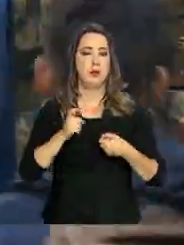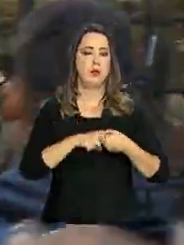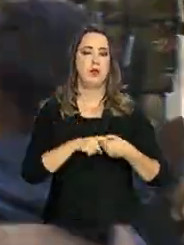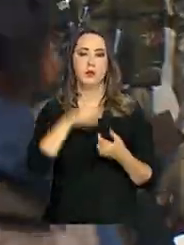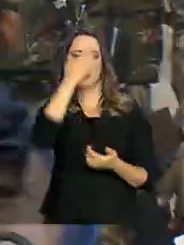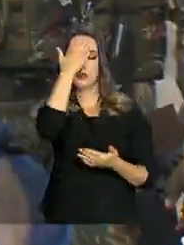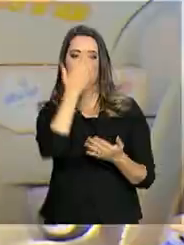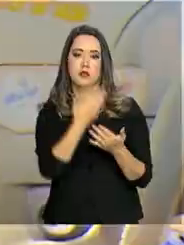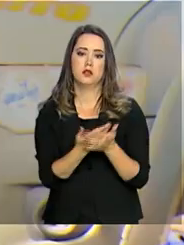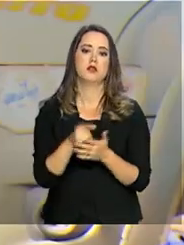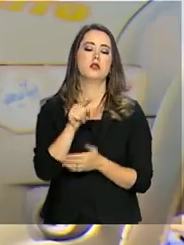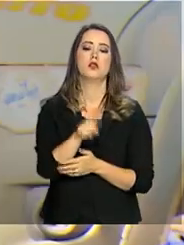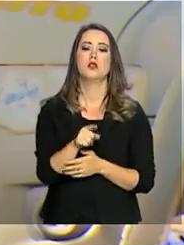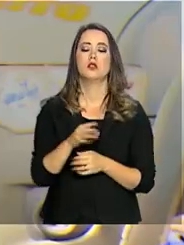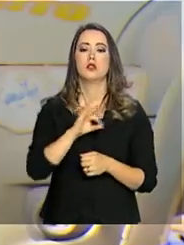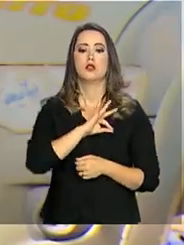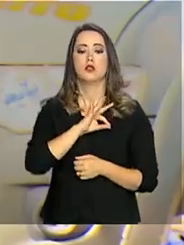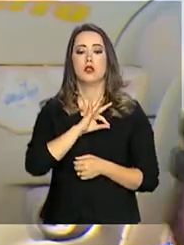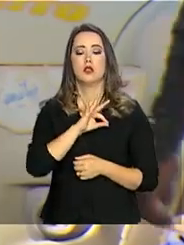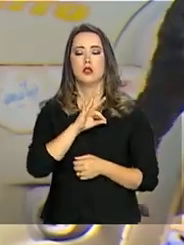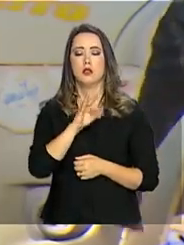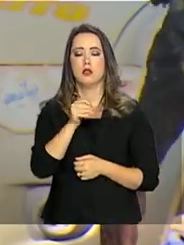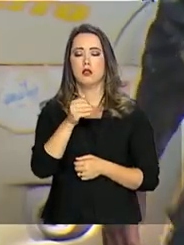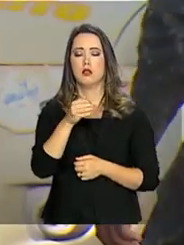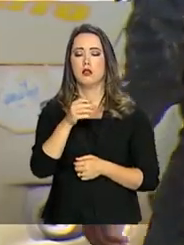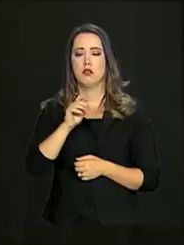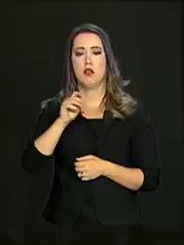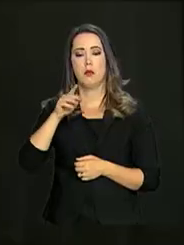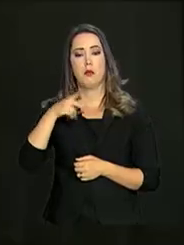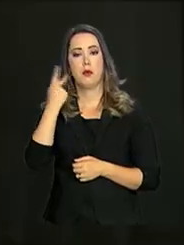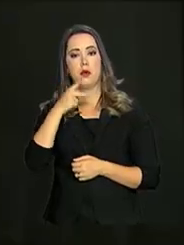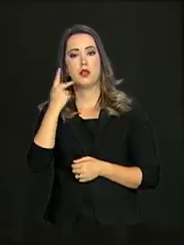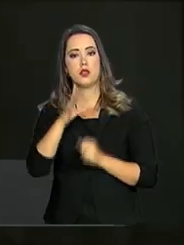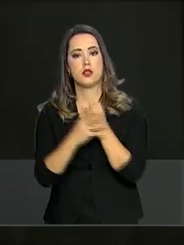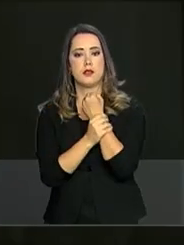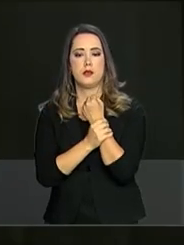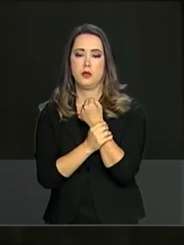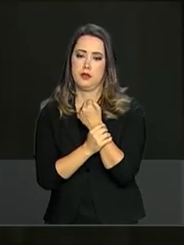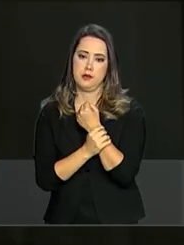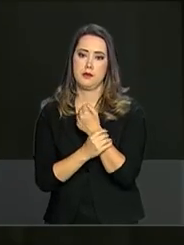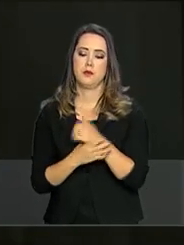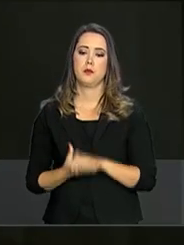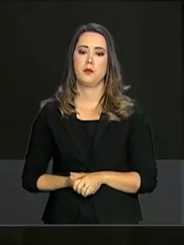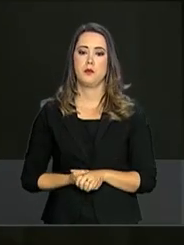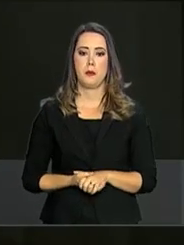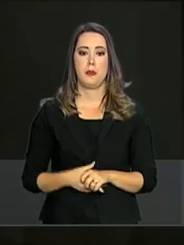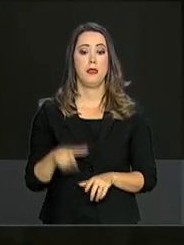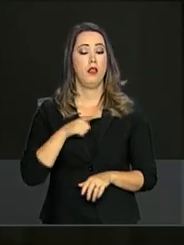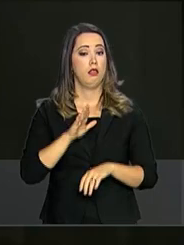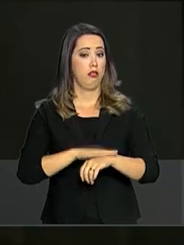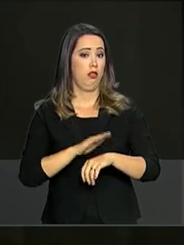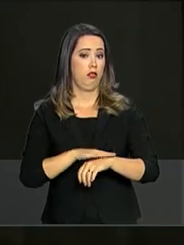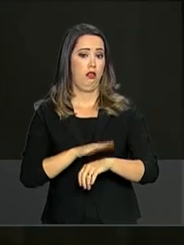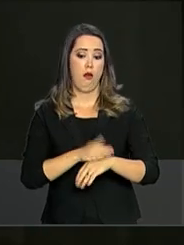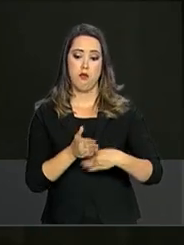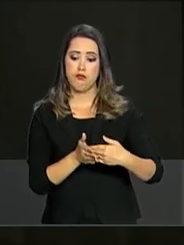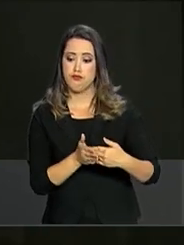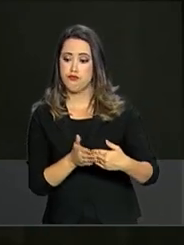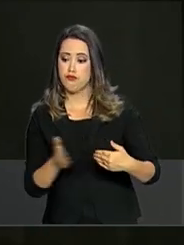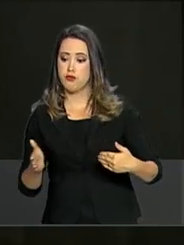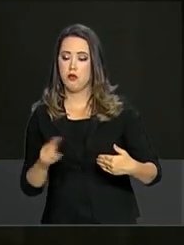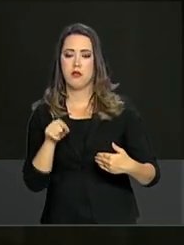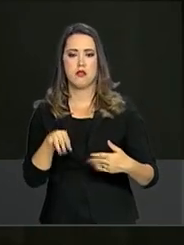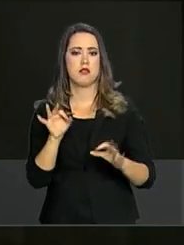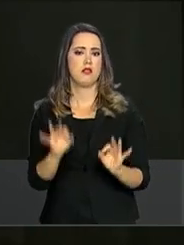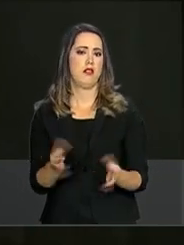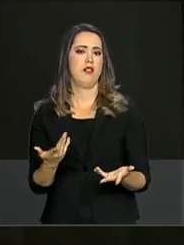a credibilidade da política de segurança do Estado. Se tem tempo determinado, as questões de segurança e ordem